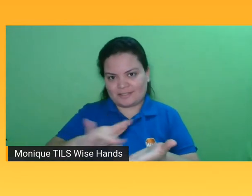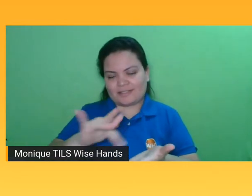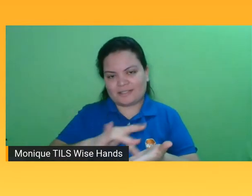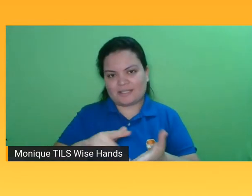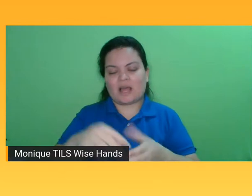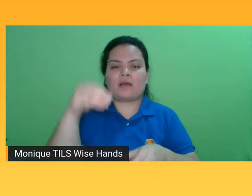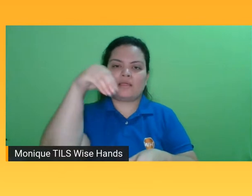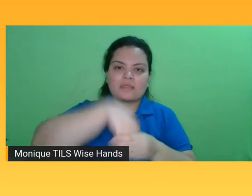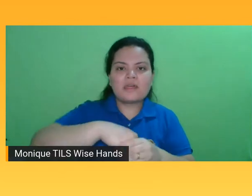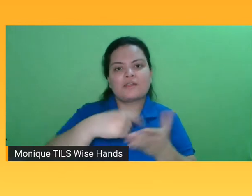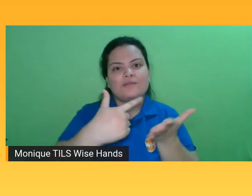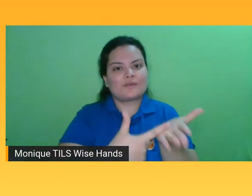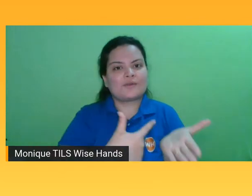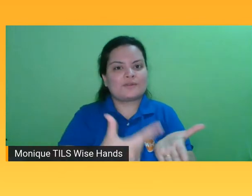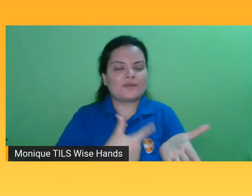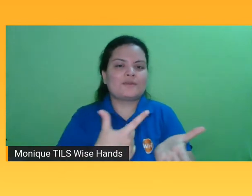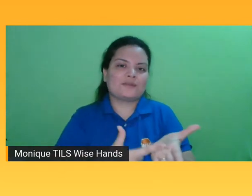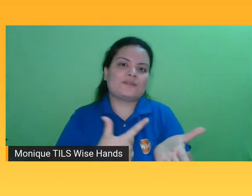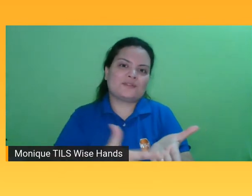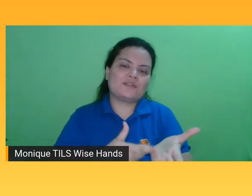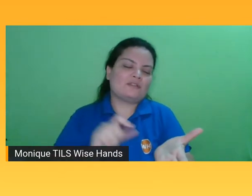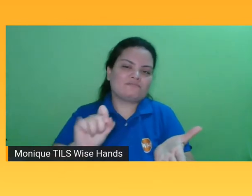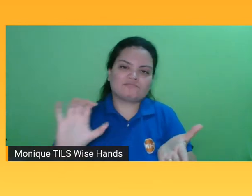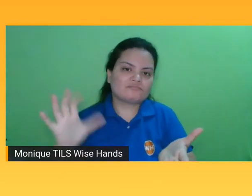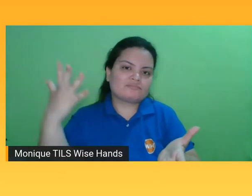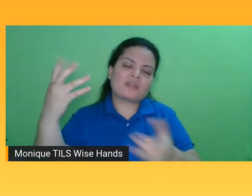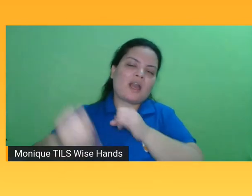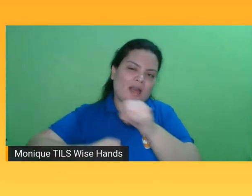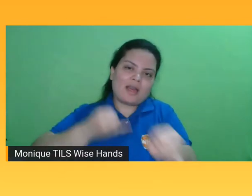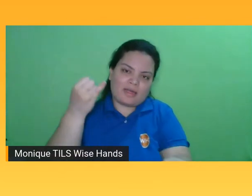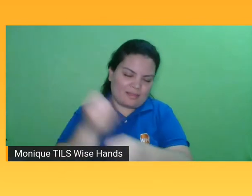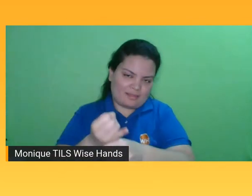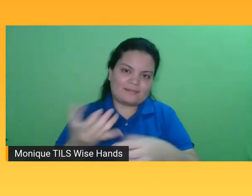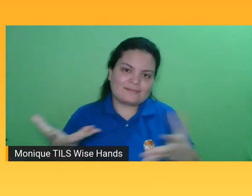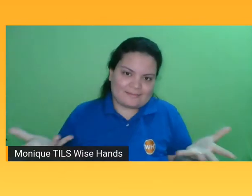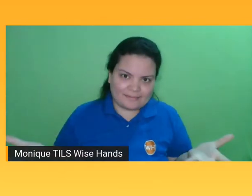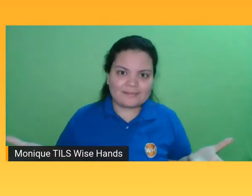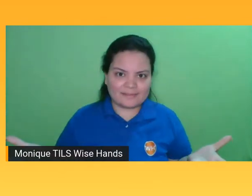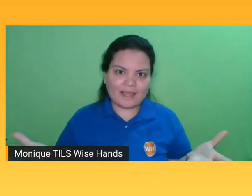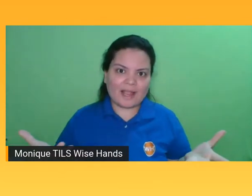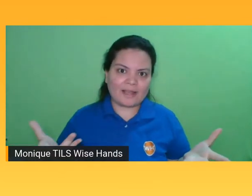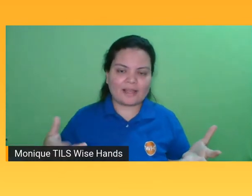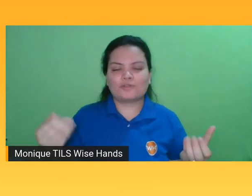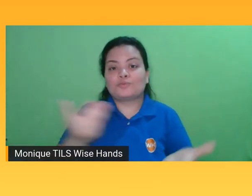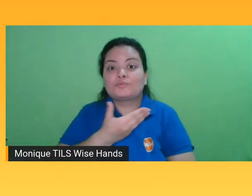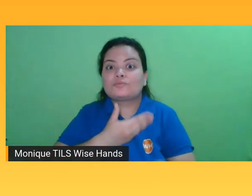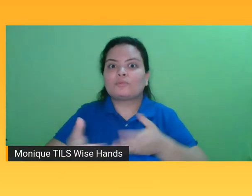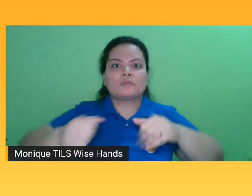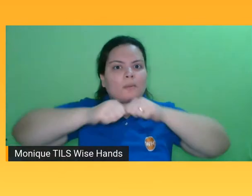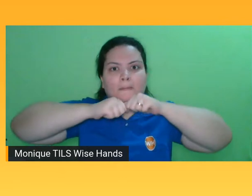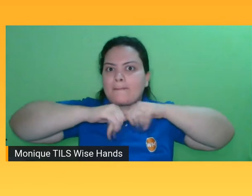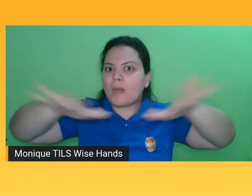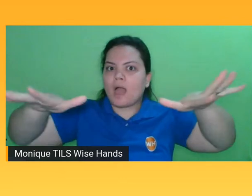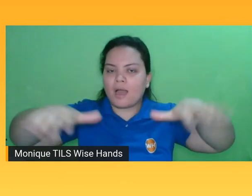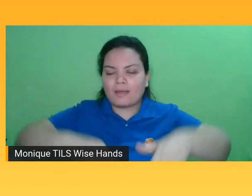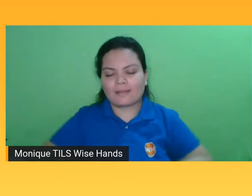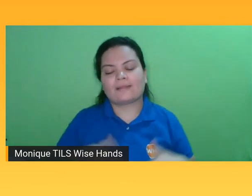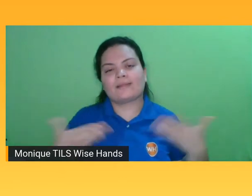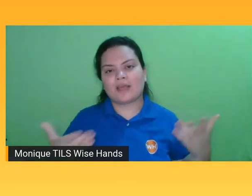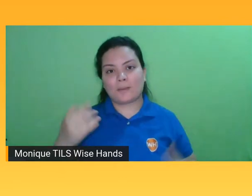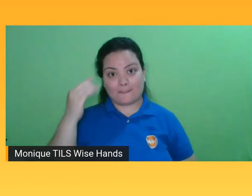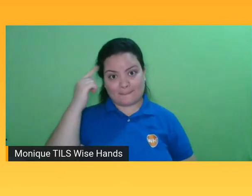banda larga, obviamente, dos streamings. A gente entende quão é importante essa relação de geração,